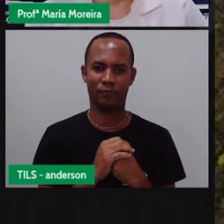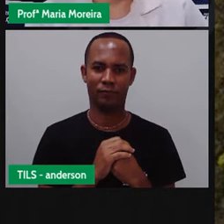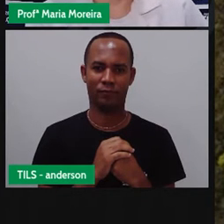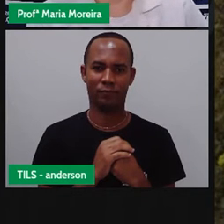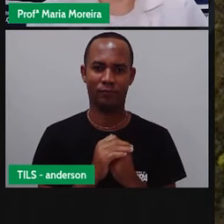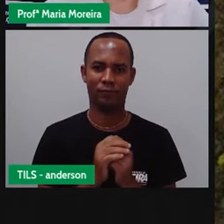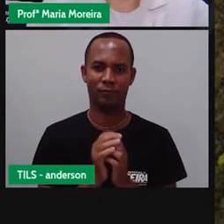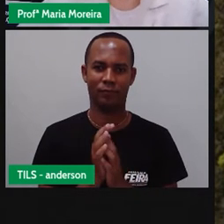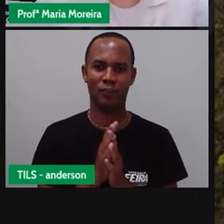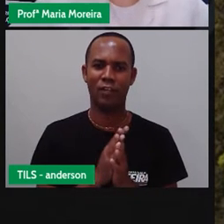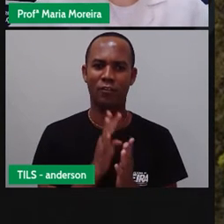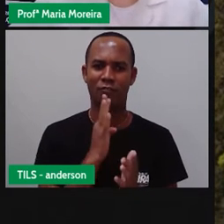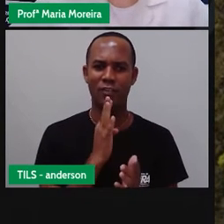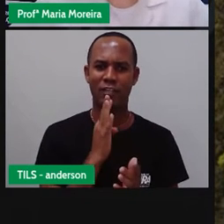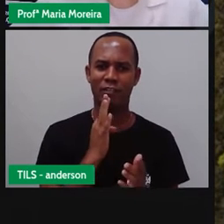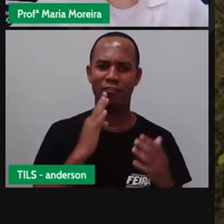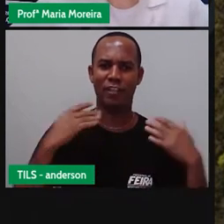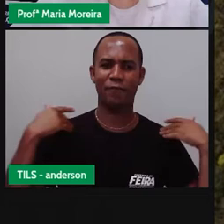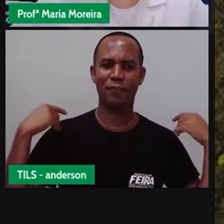Anderson, você sabe o que é isso?